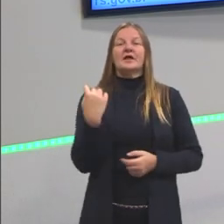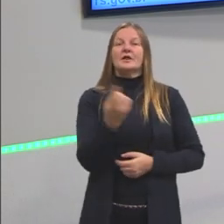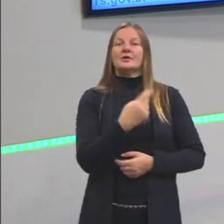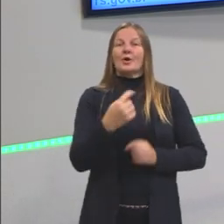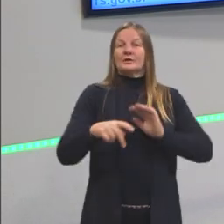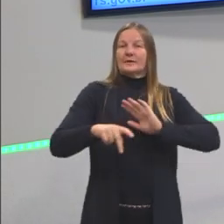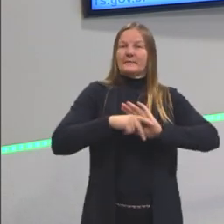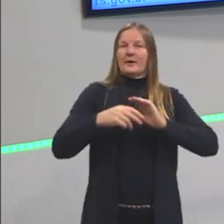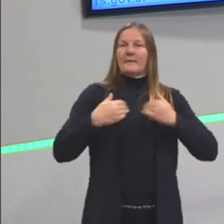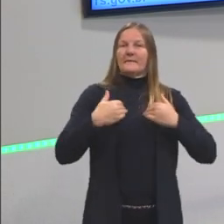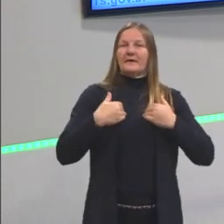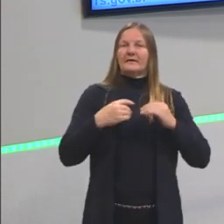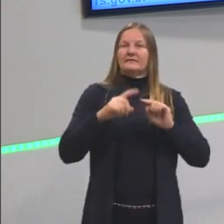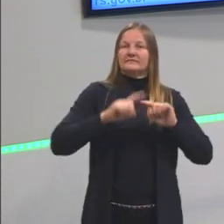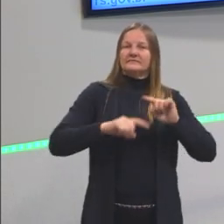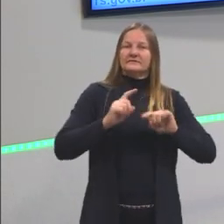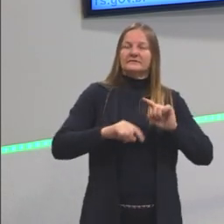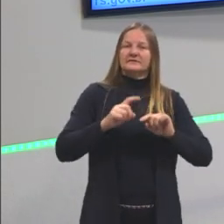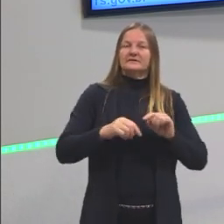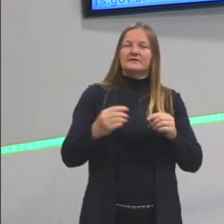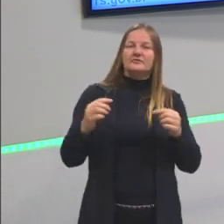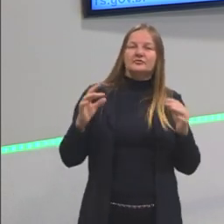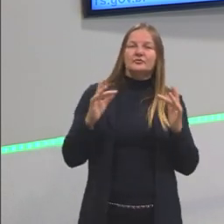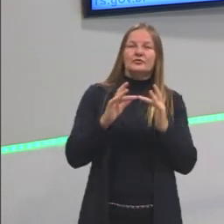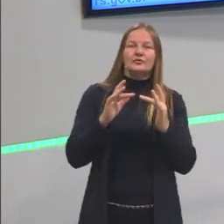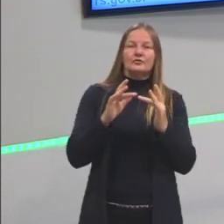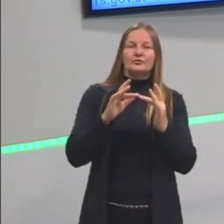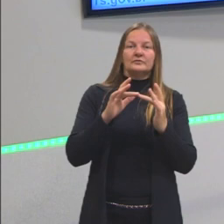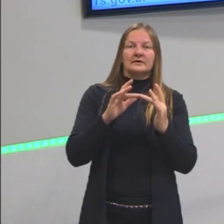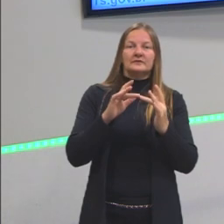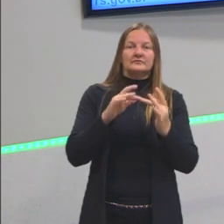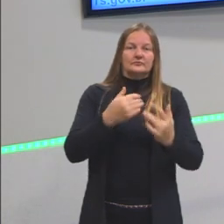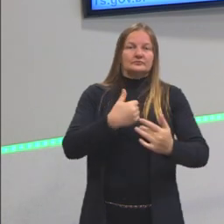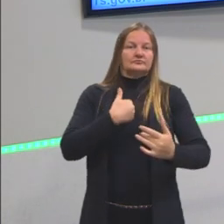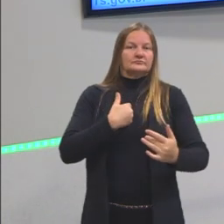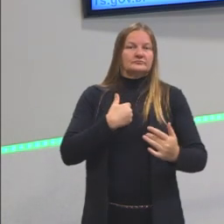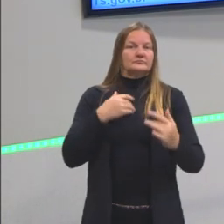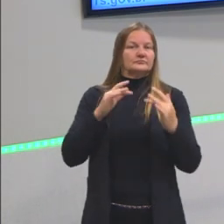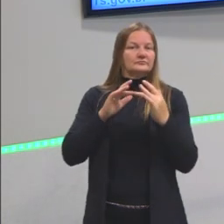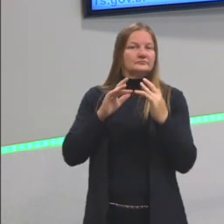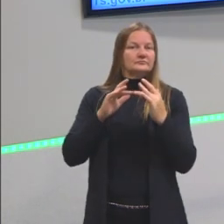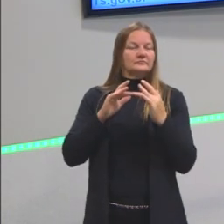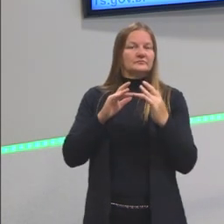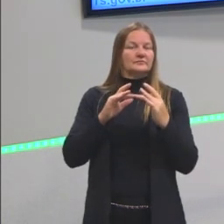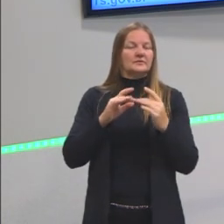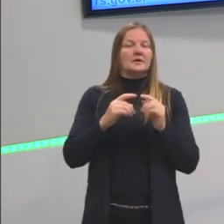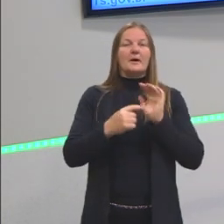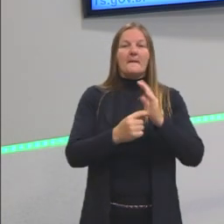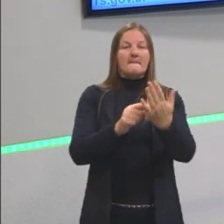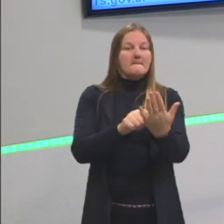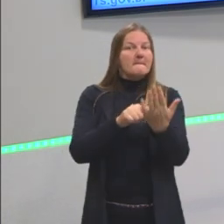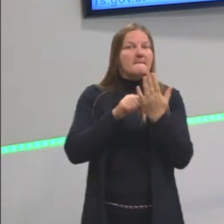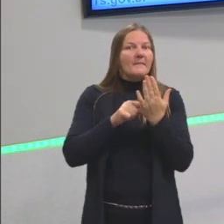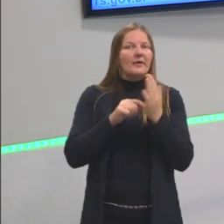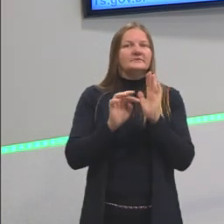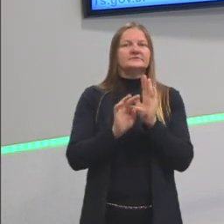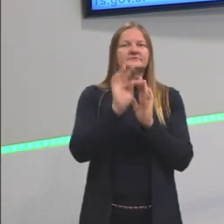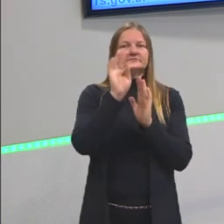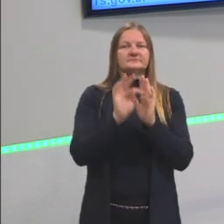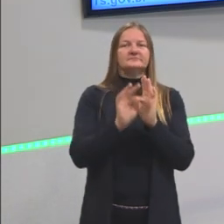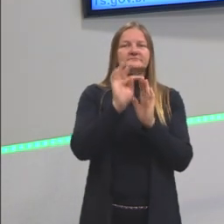temperatura. Porque o termômetro entrou em equilíbrio térmico com o nosso corpo e demonstrou a nossa temperatura.